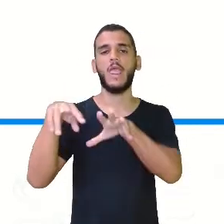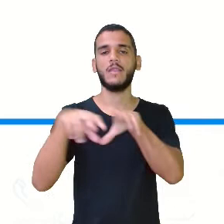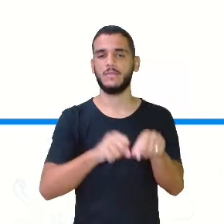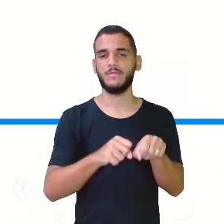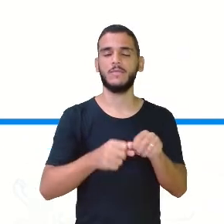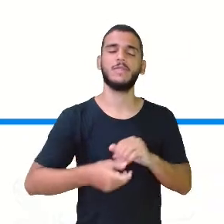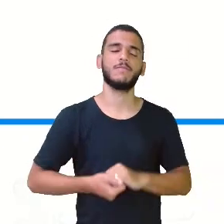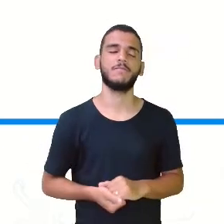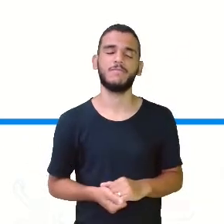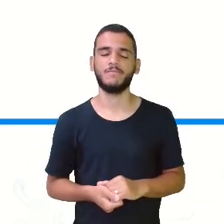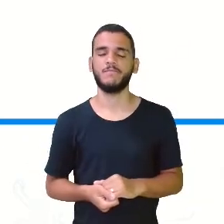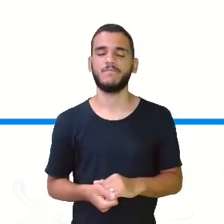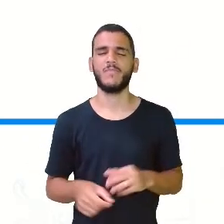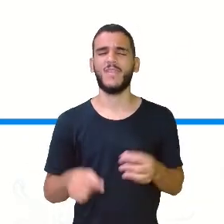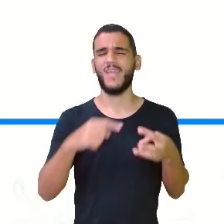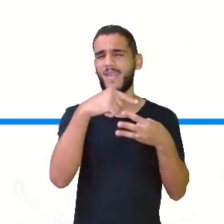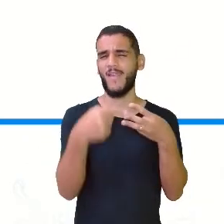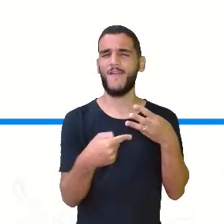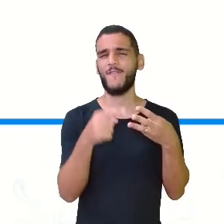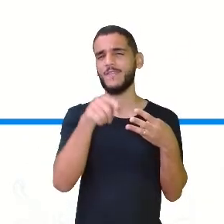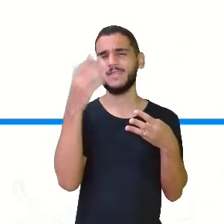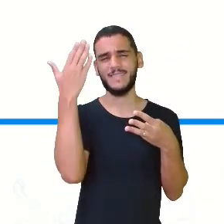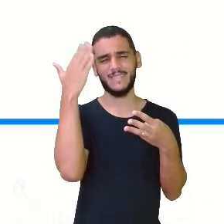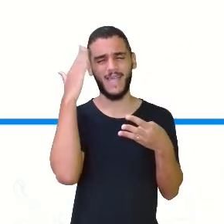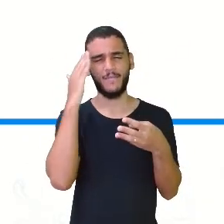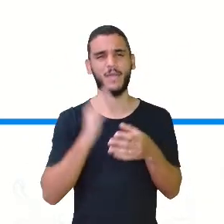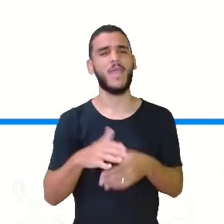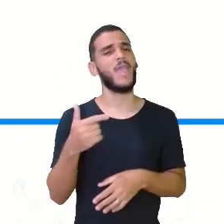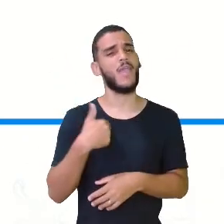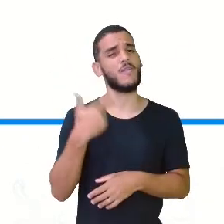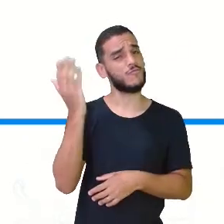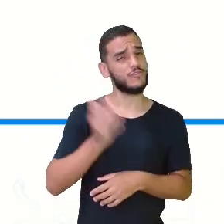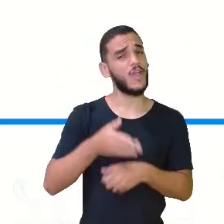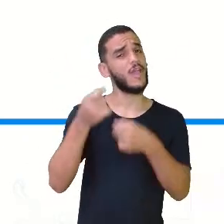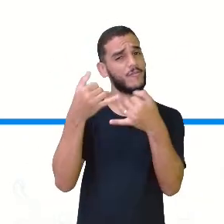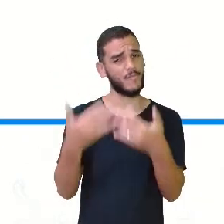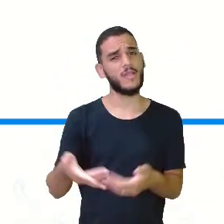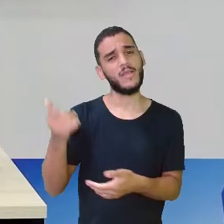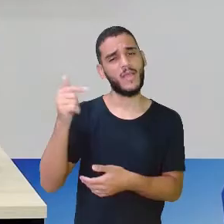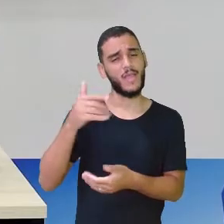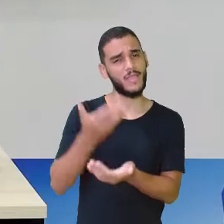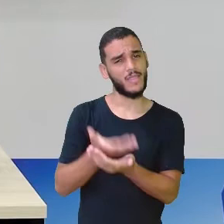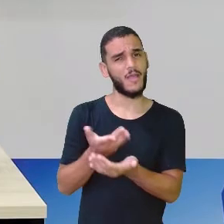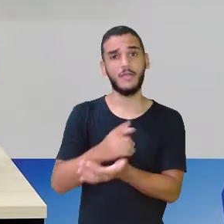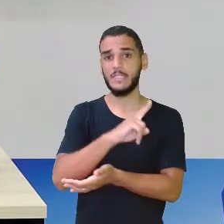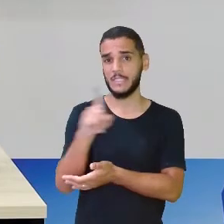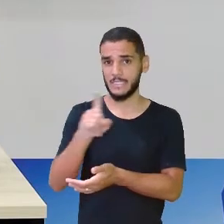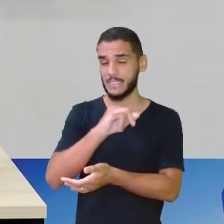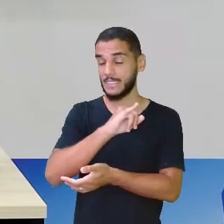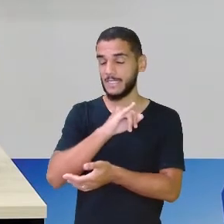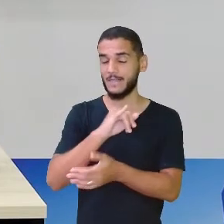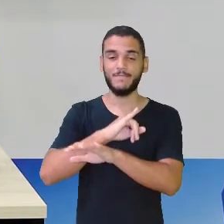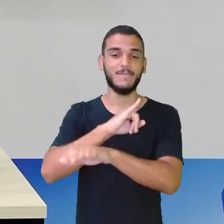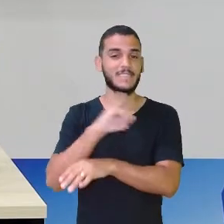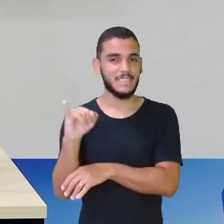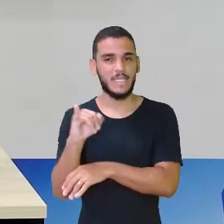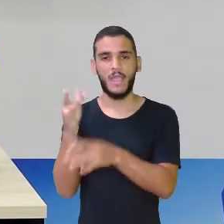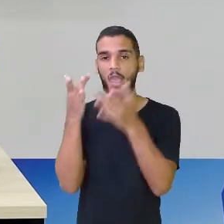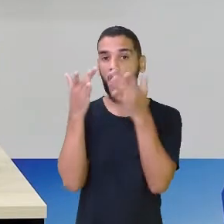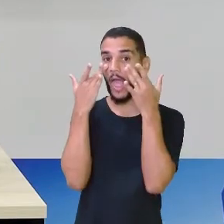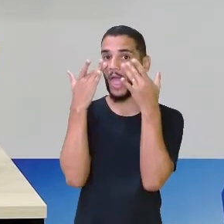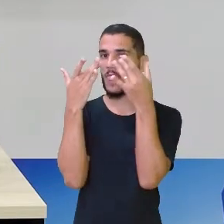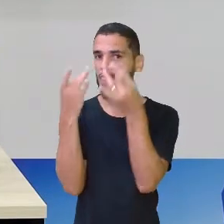Será que vocês sabem? Inclusive, eu já citei aqui quem estava ligadinho, deve